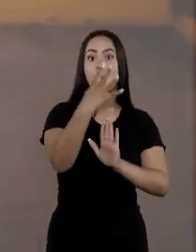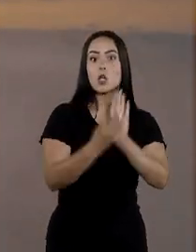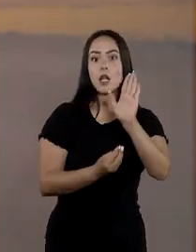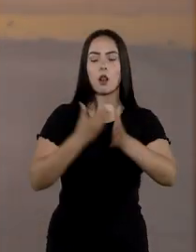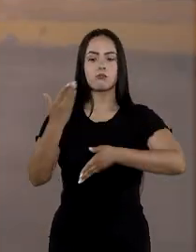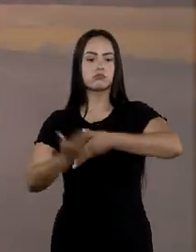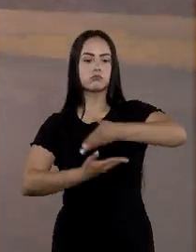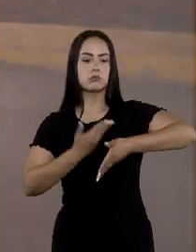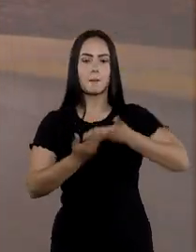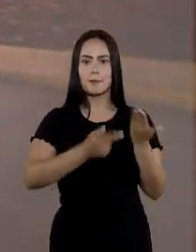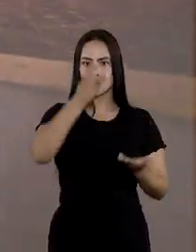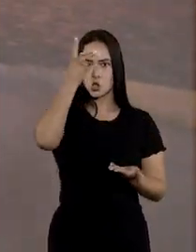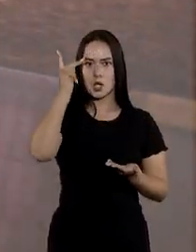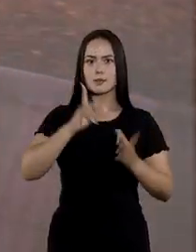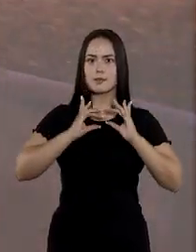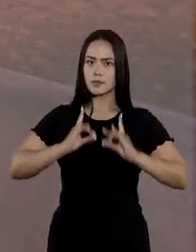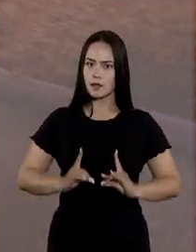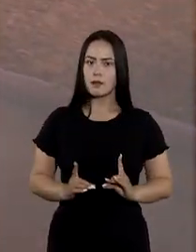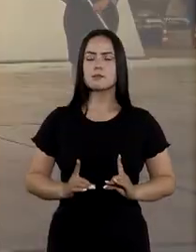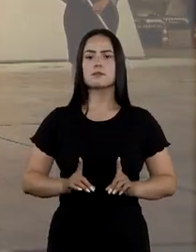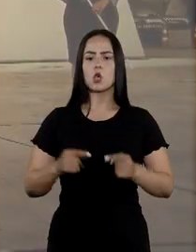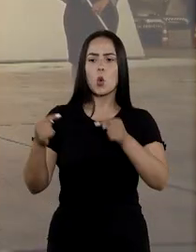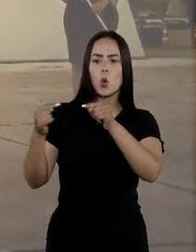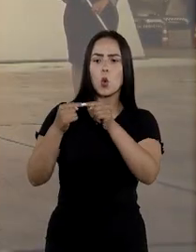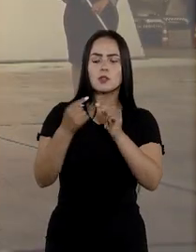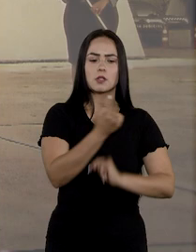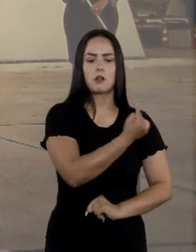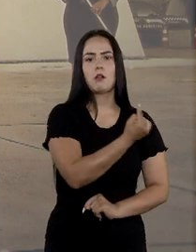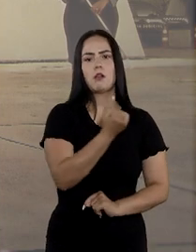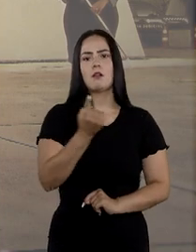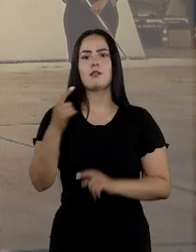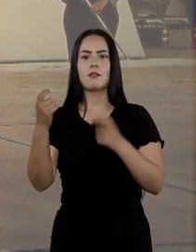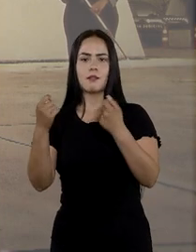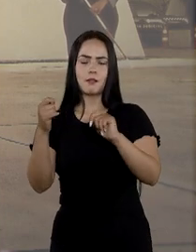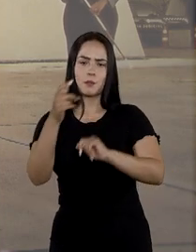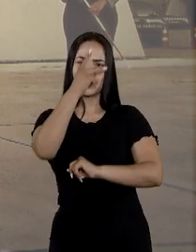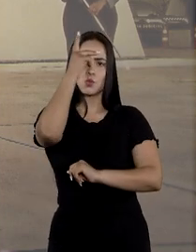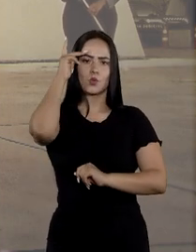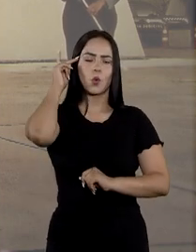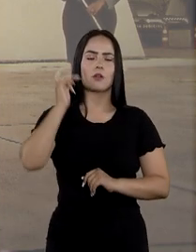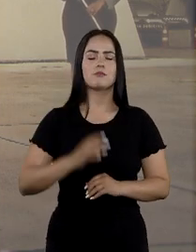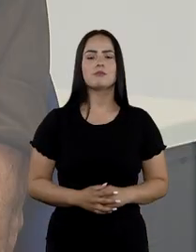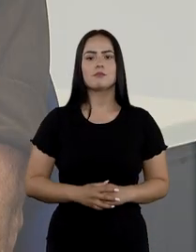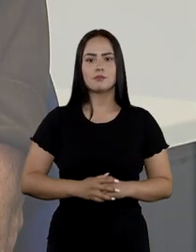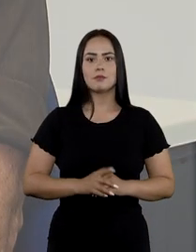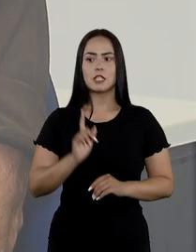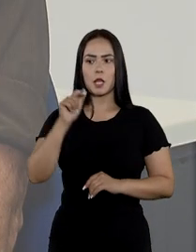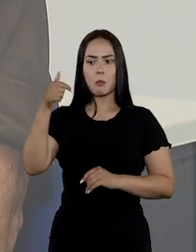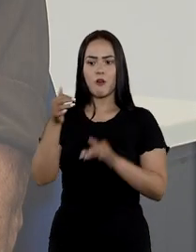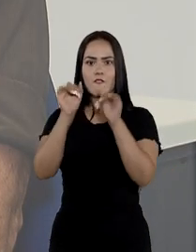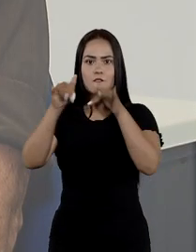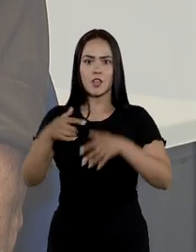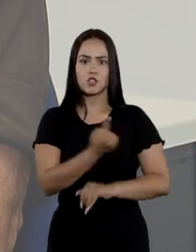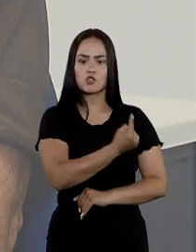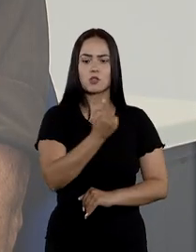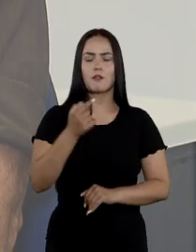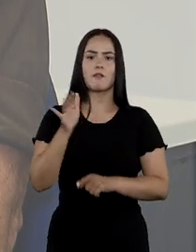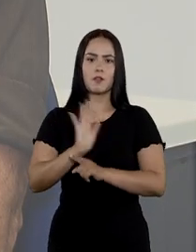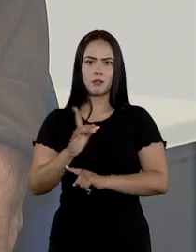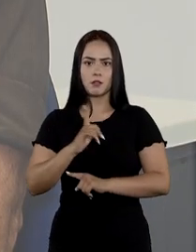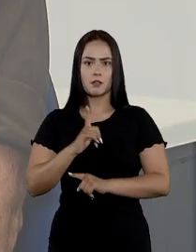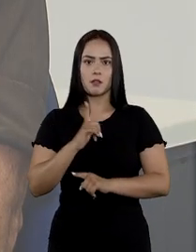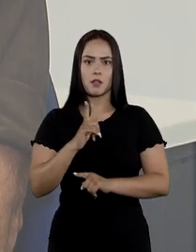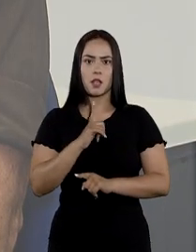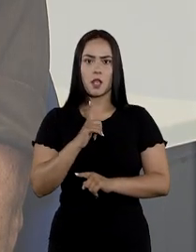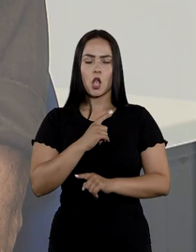formas de interagir com pessoas com deficiência de acordo com as necessidades de cada uma. No final de cada vídeo vai ter ali